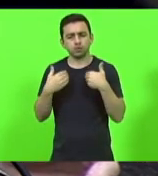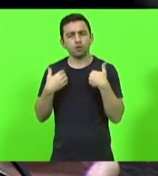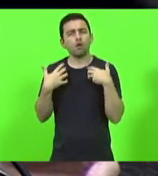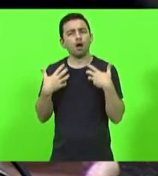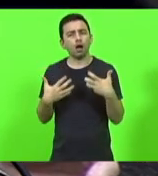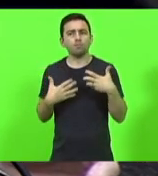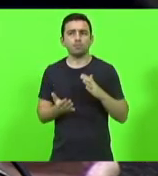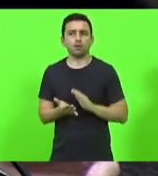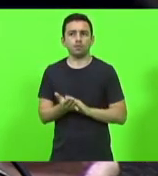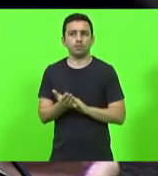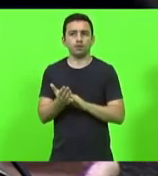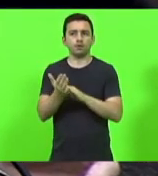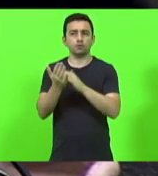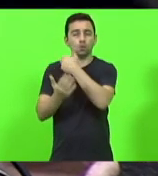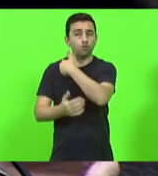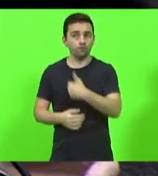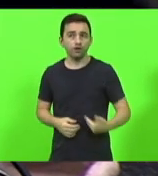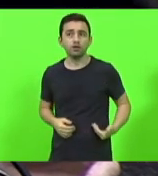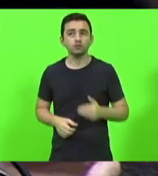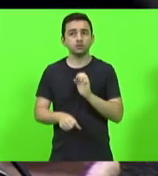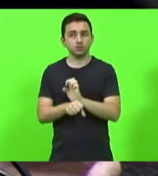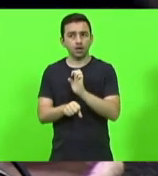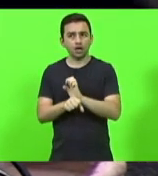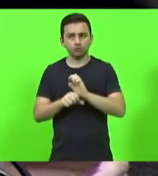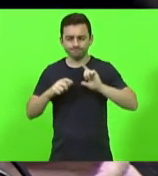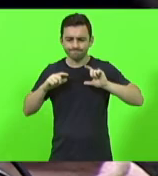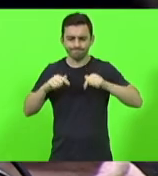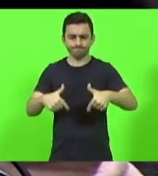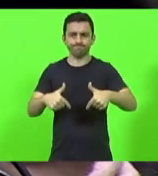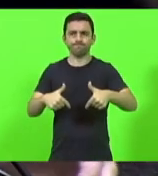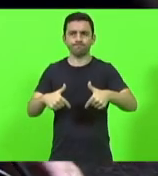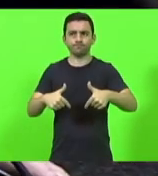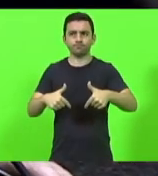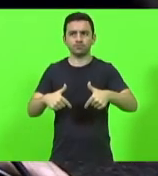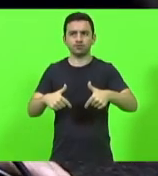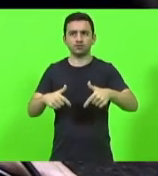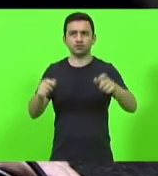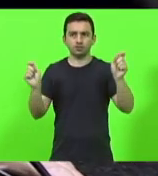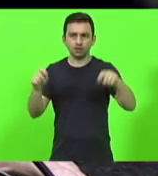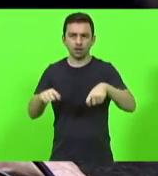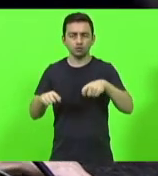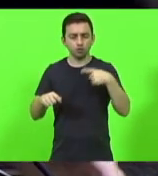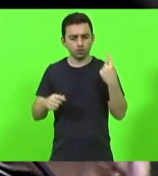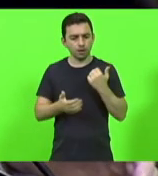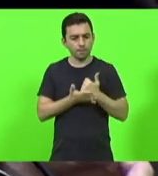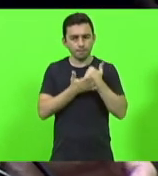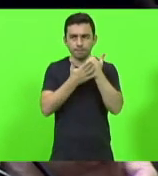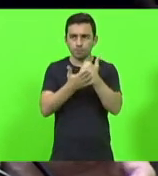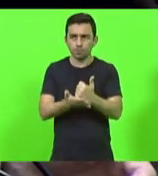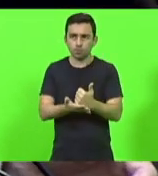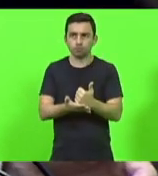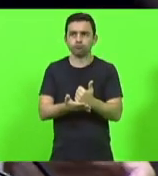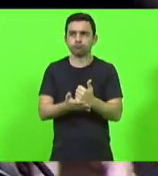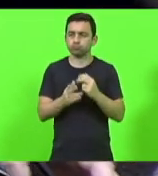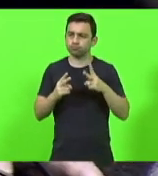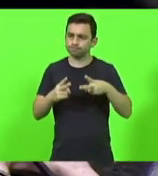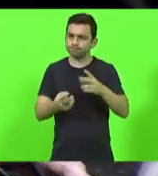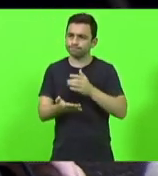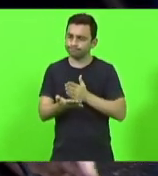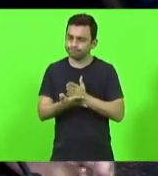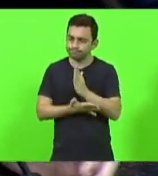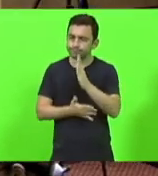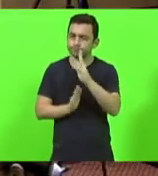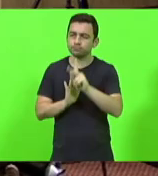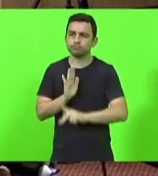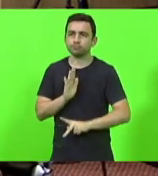parabenizar o governo do Estado por essa iniciativa e tão logo tem o meu aval e a aprovação por esse projeto. Ainda para discutir a